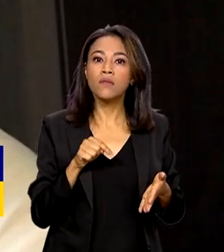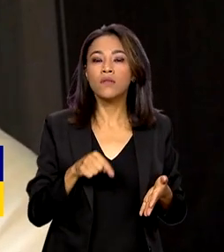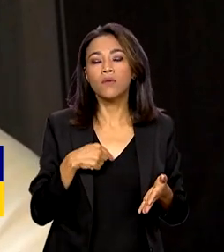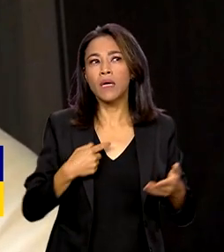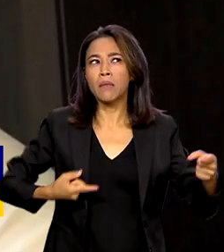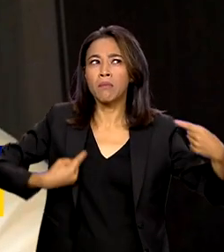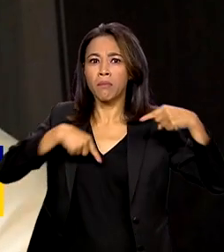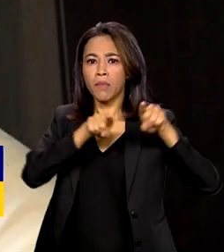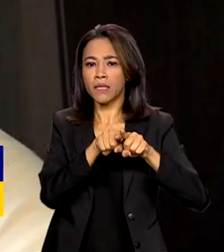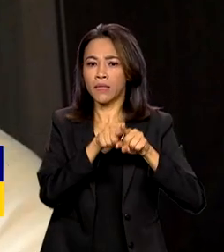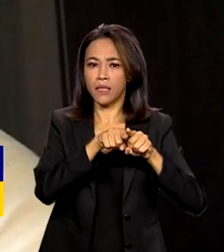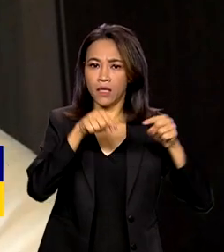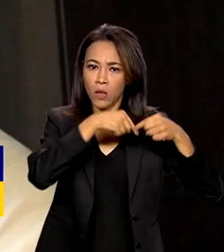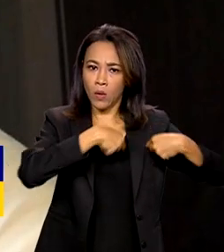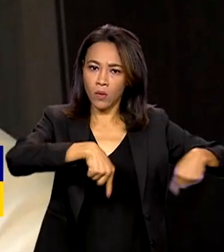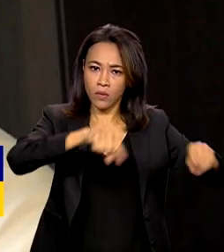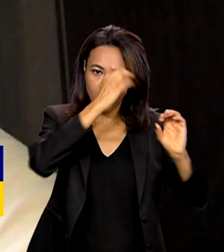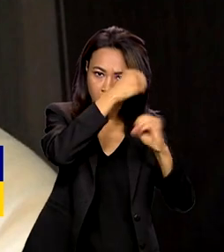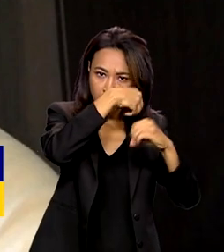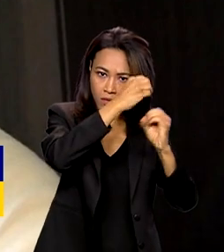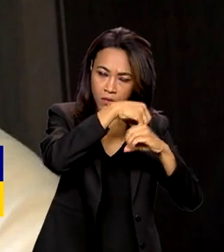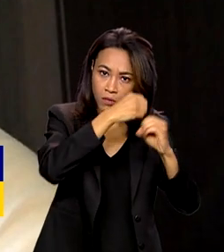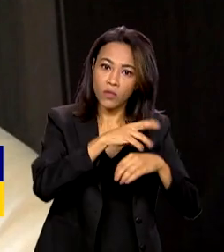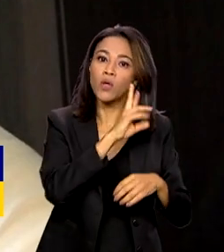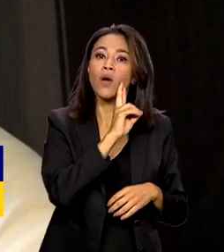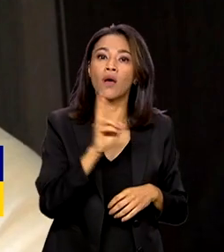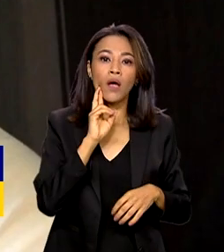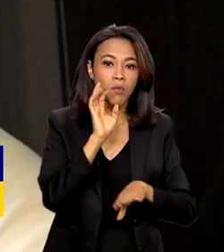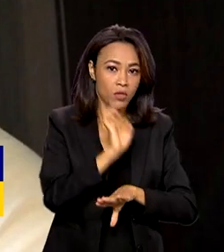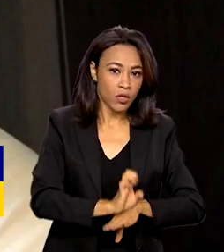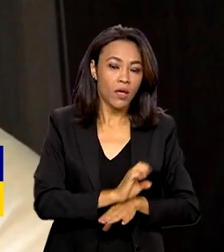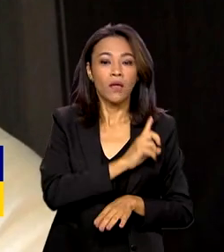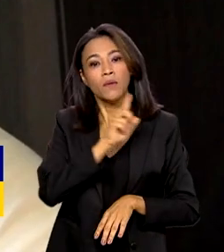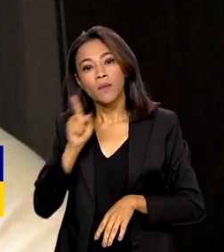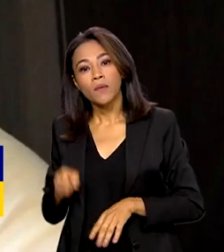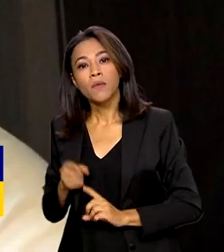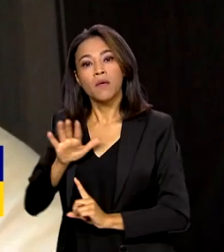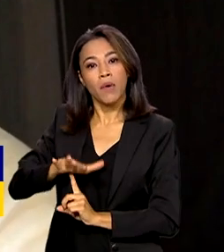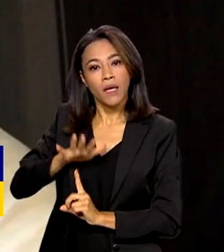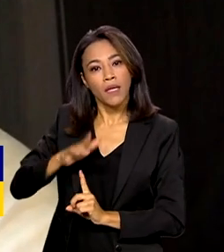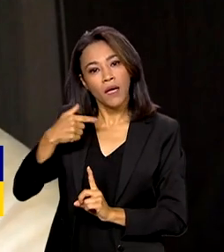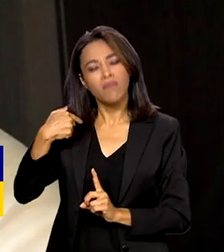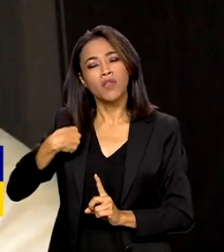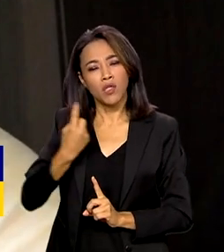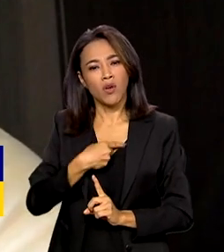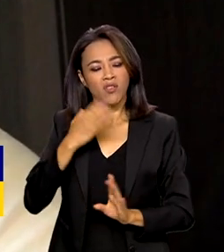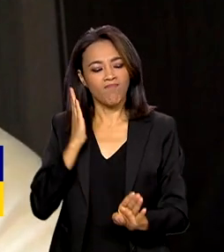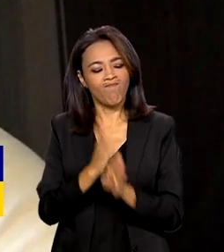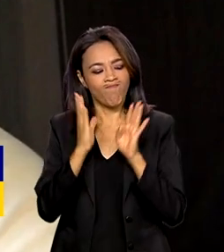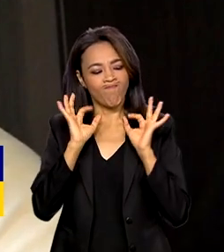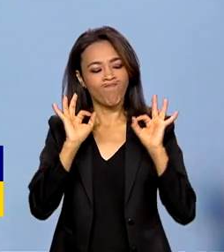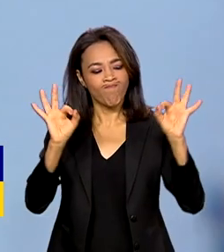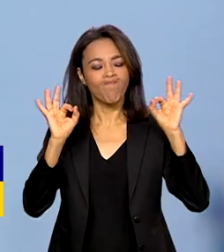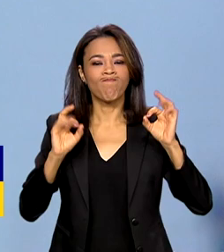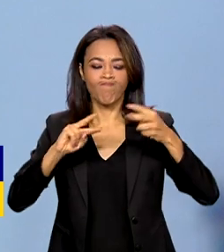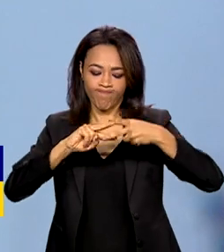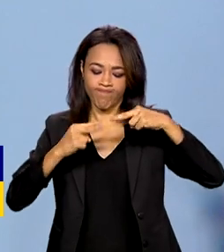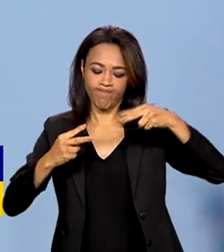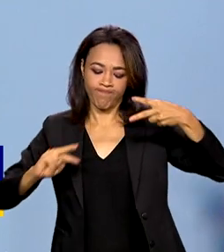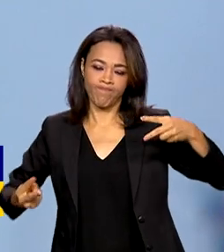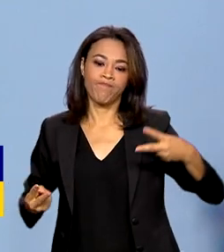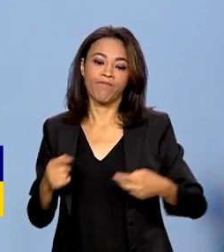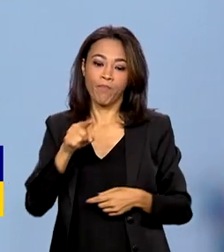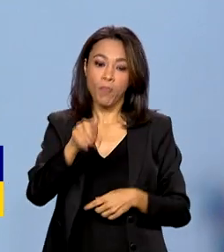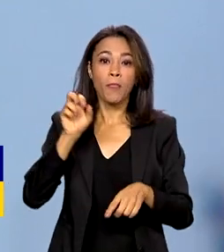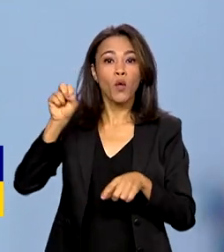e do Paraná, que foi quem fez a primeira detecção. E nós fizemos a confirmação e a caracterização genética desses casos. O vírus da